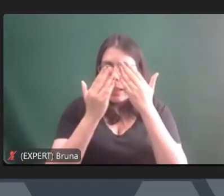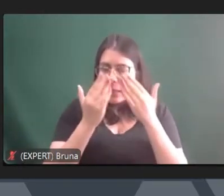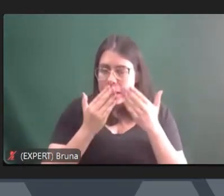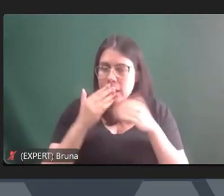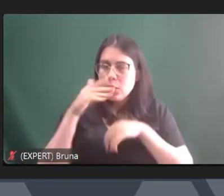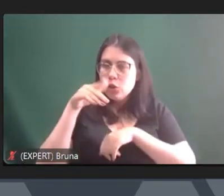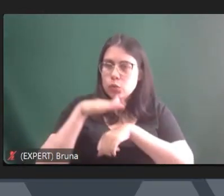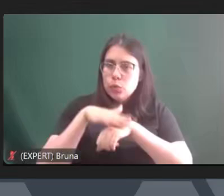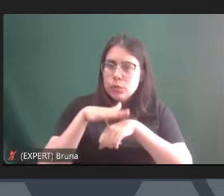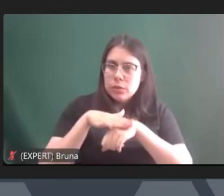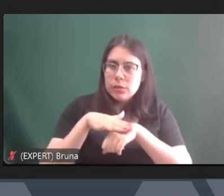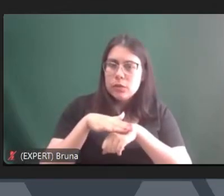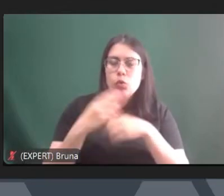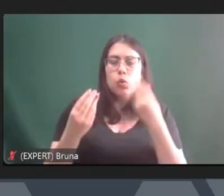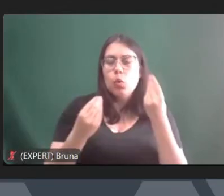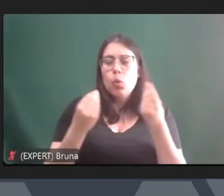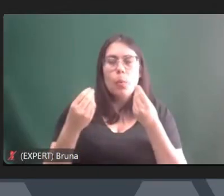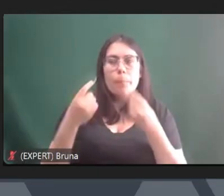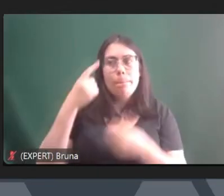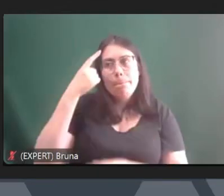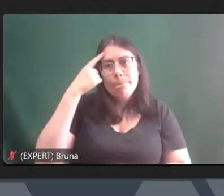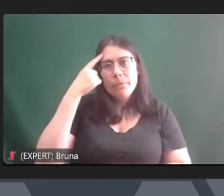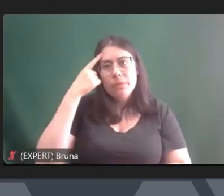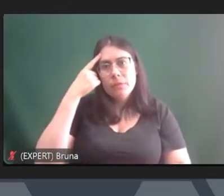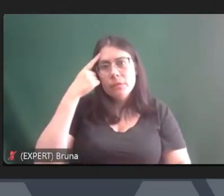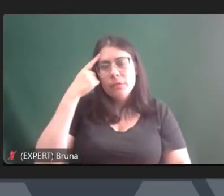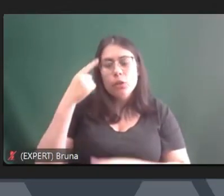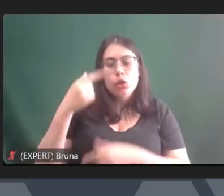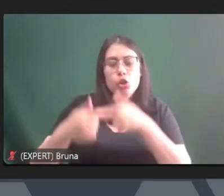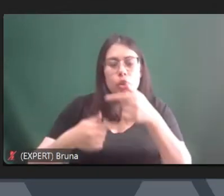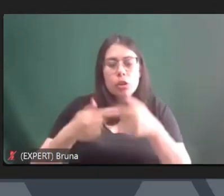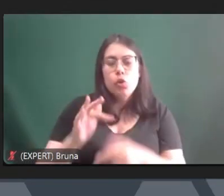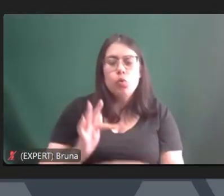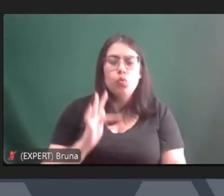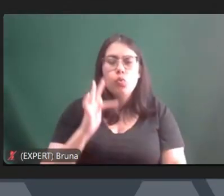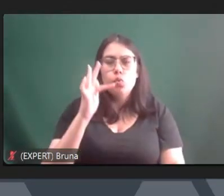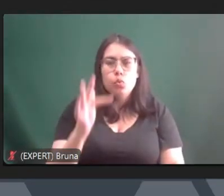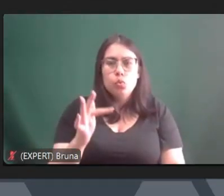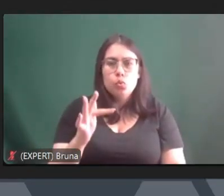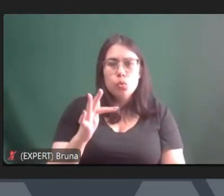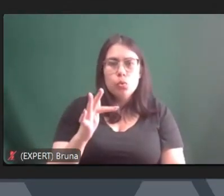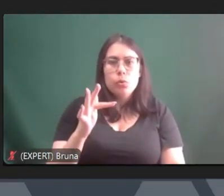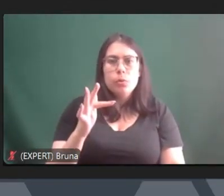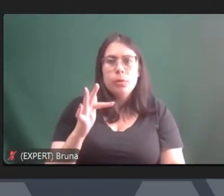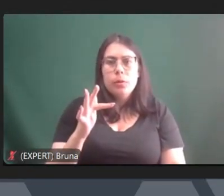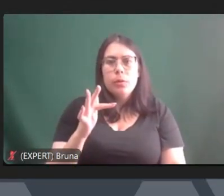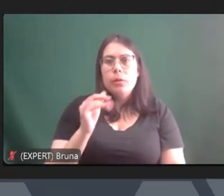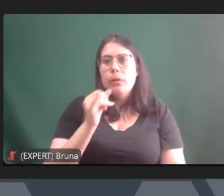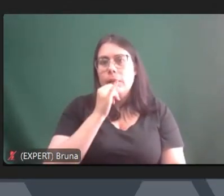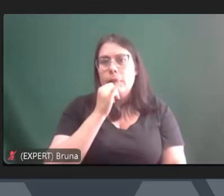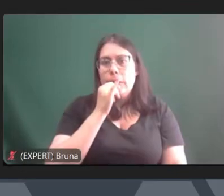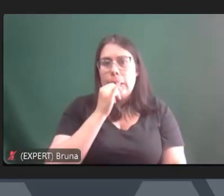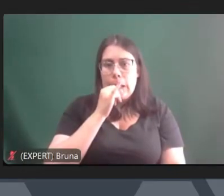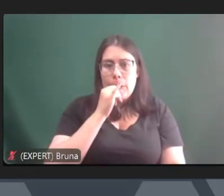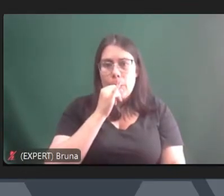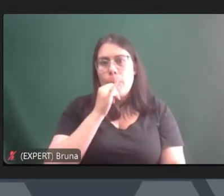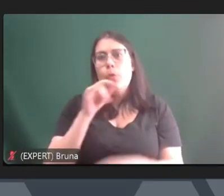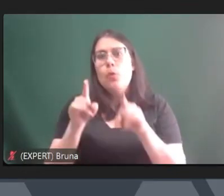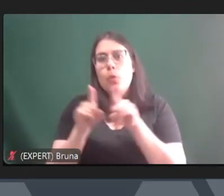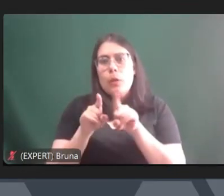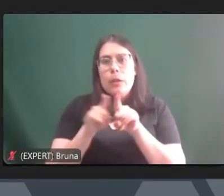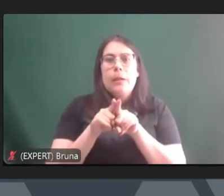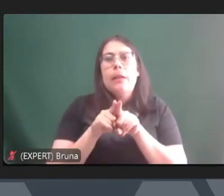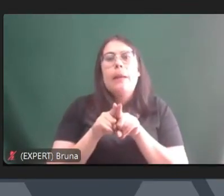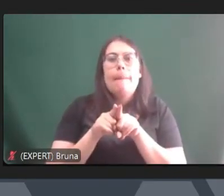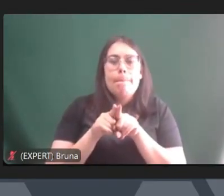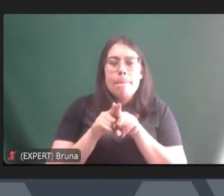como pensar agora em outras gerações para frente uma ascensão como a do Pablo Marçal que fala para o empreendedor